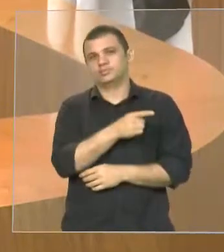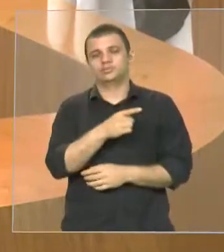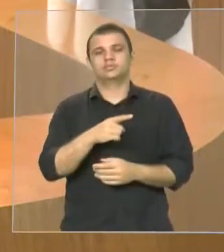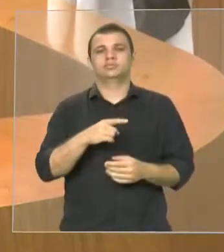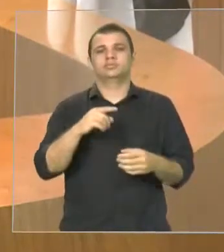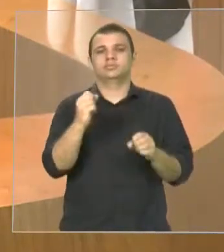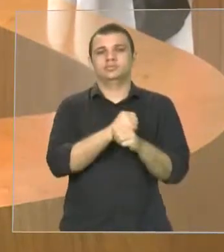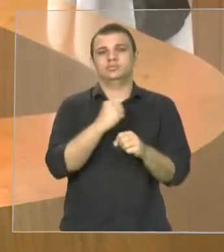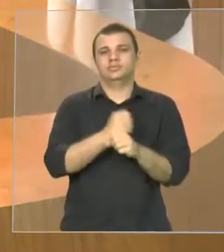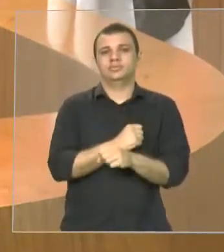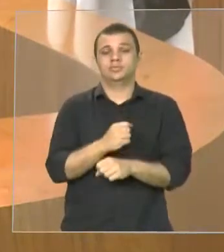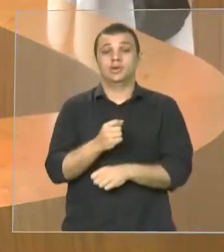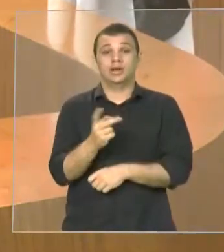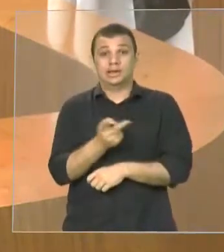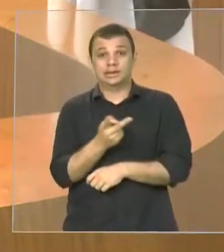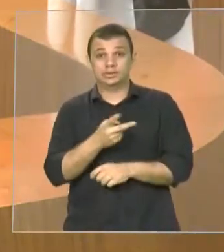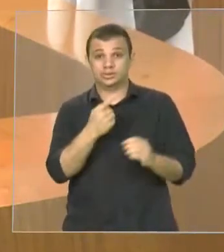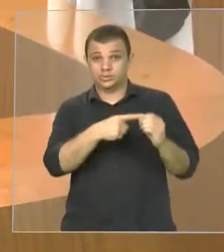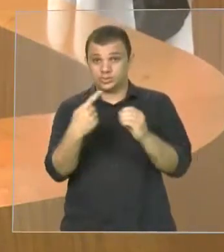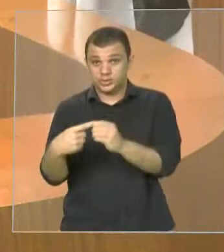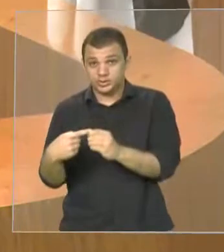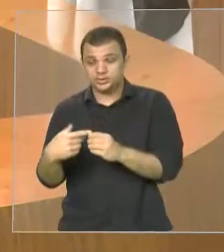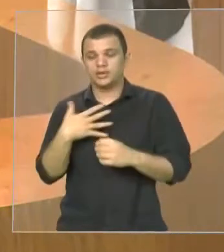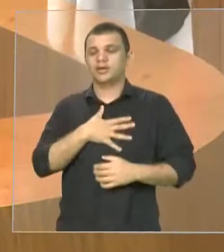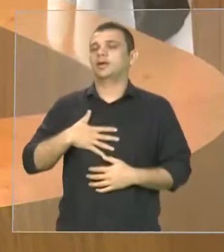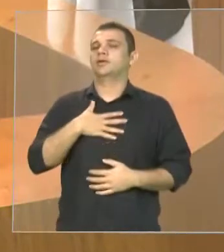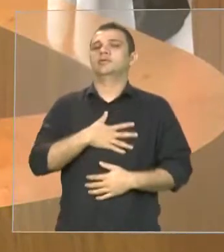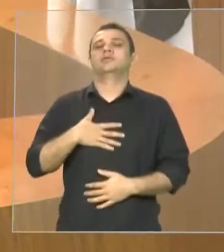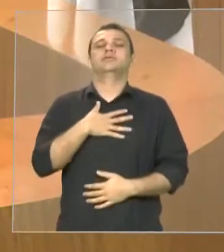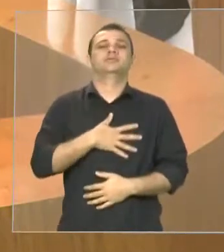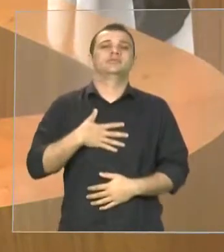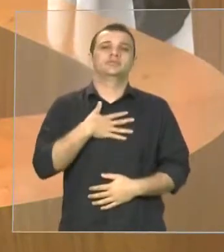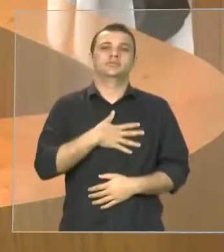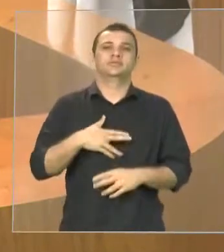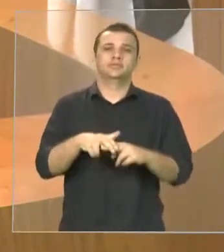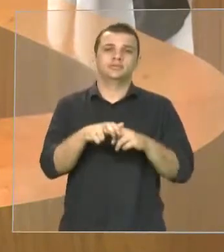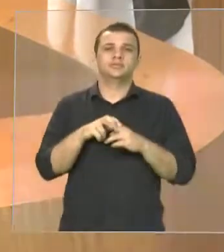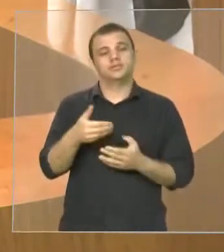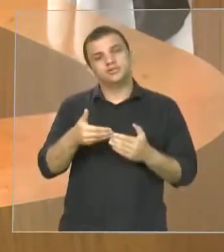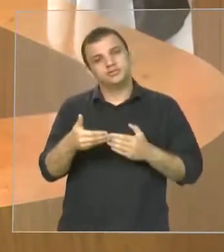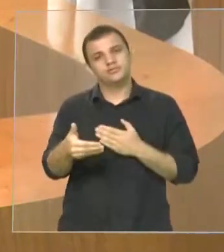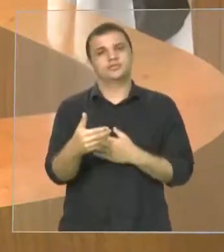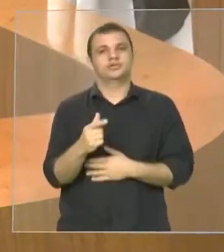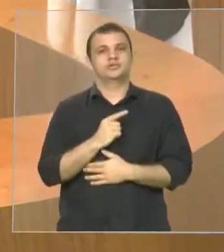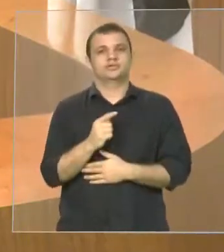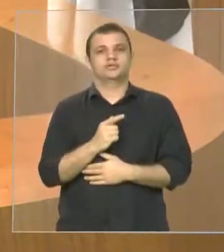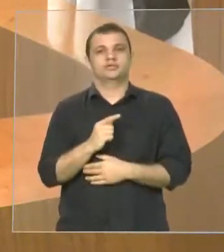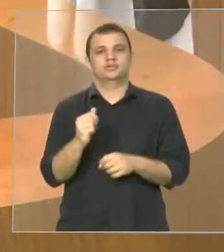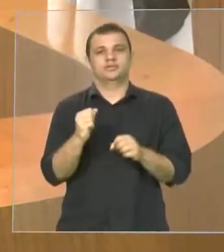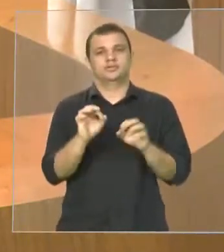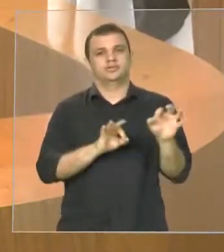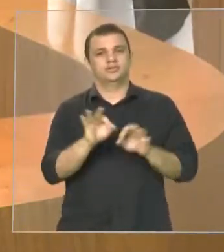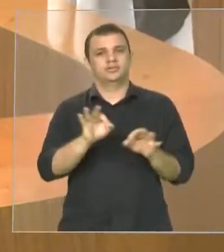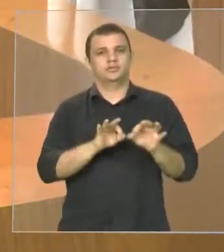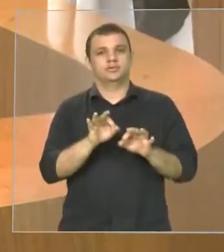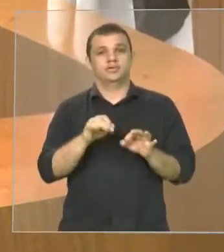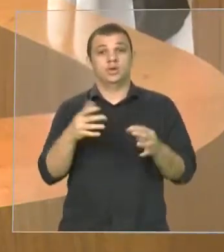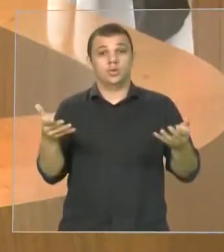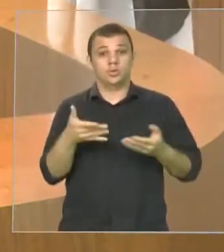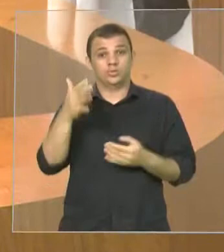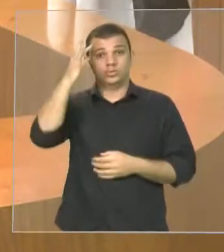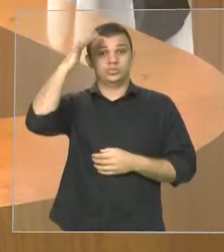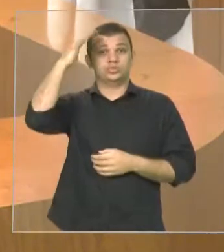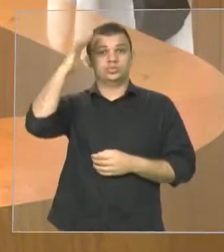desses dois municípios estão muito felizes com a realização que hoje não é só um sonho há